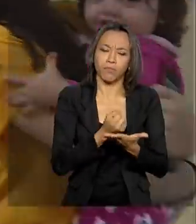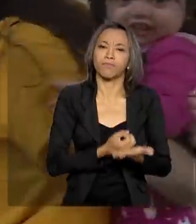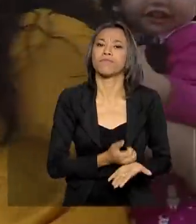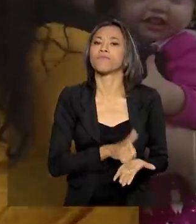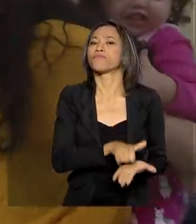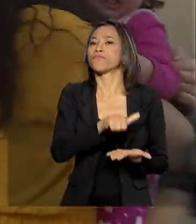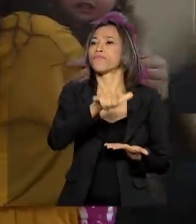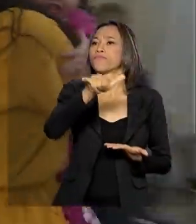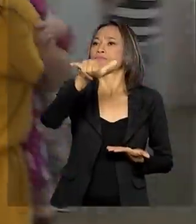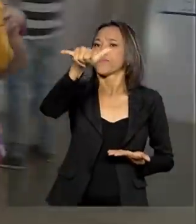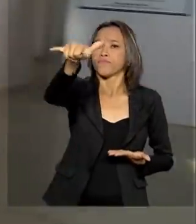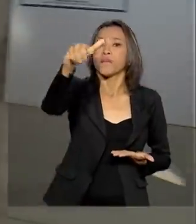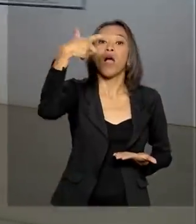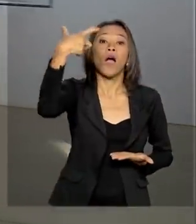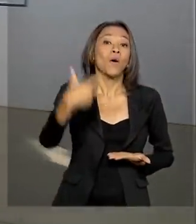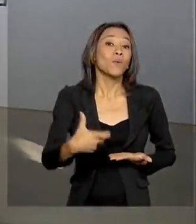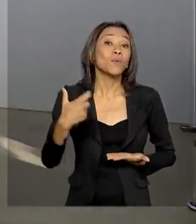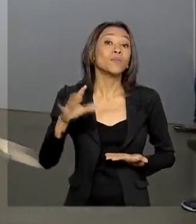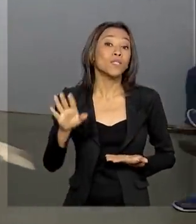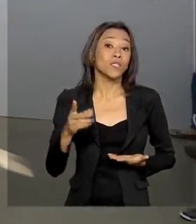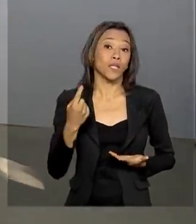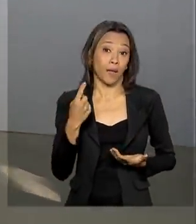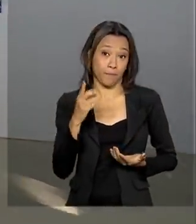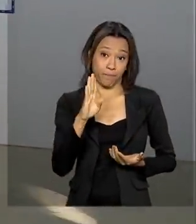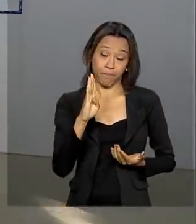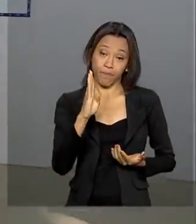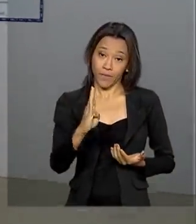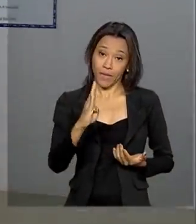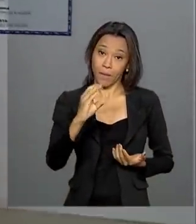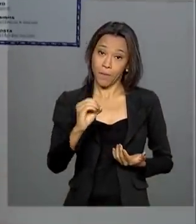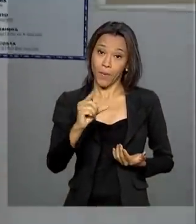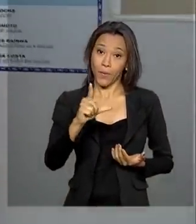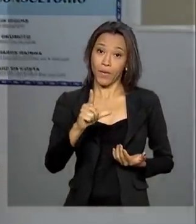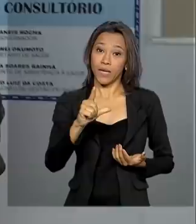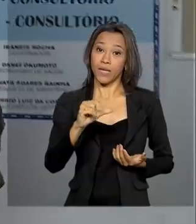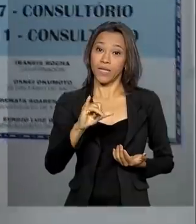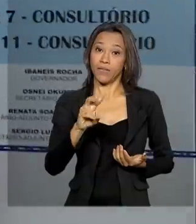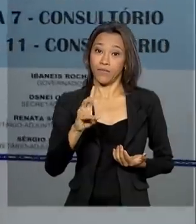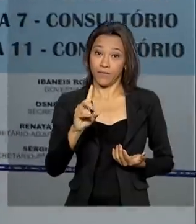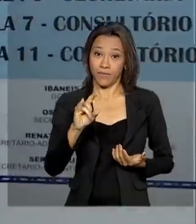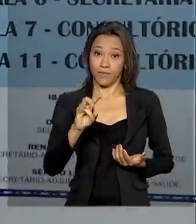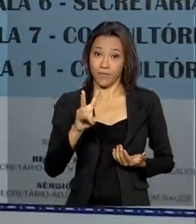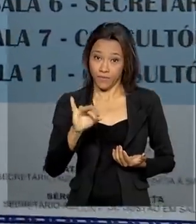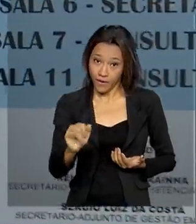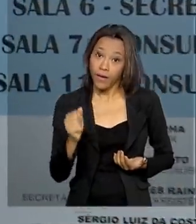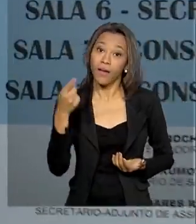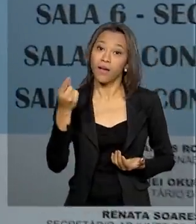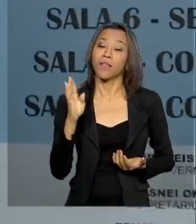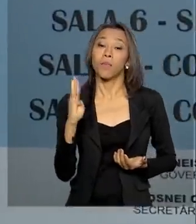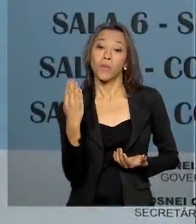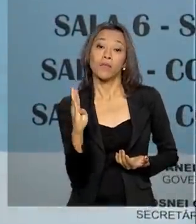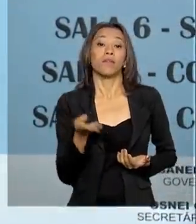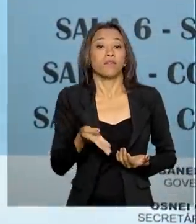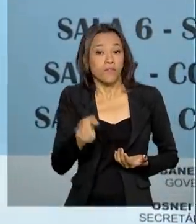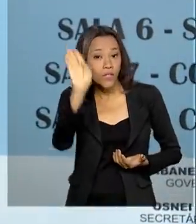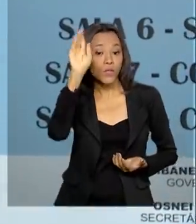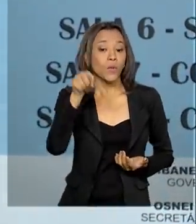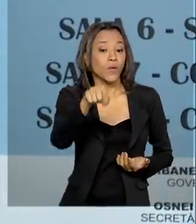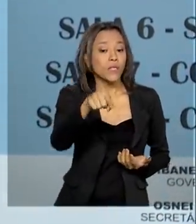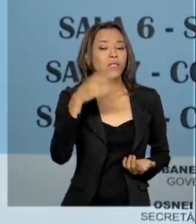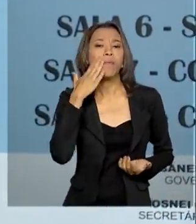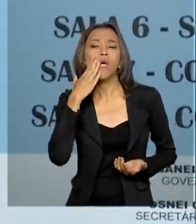passar duas semanas na Bolívia. E veio logo cedo, na sala do viajante, nesse hospital público, para saber que